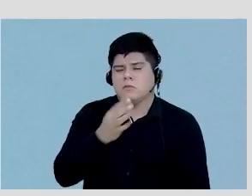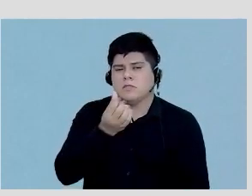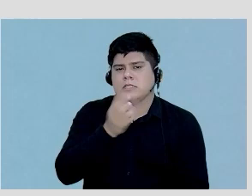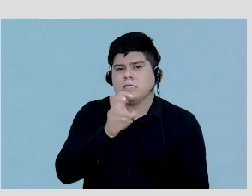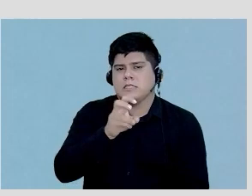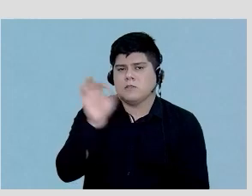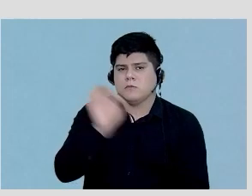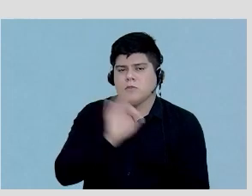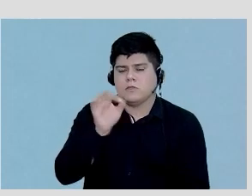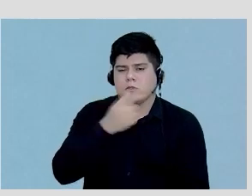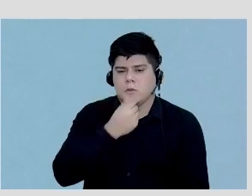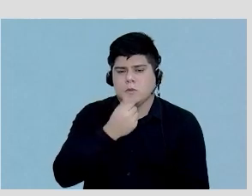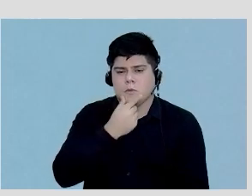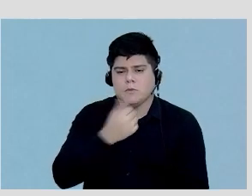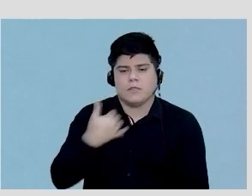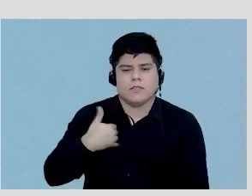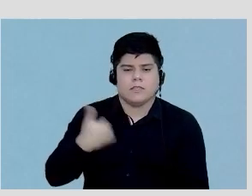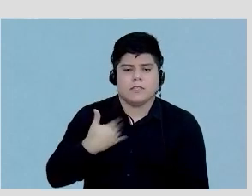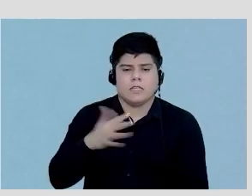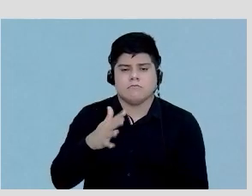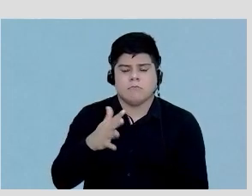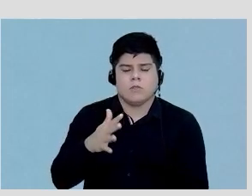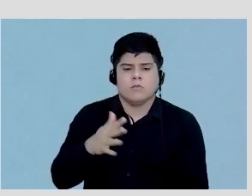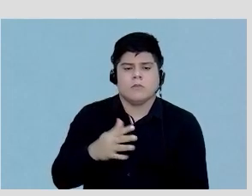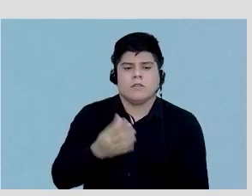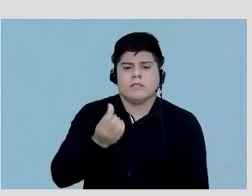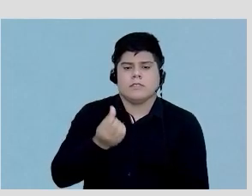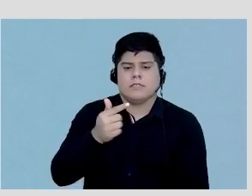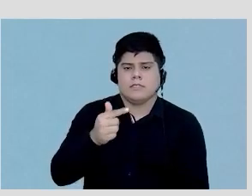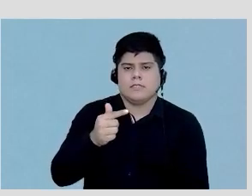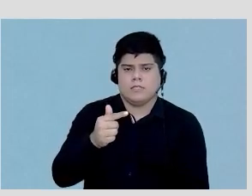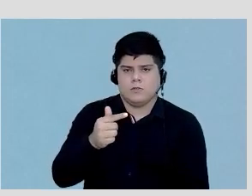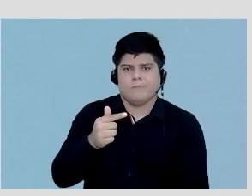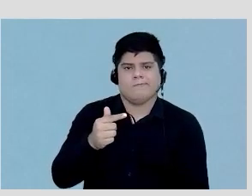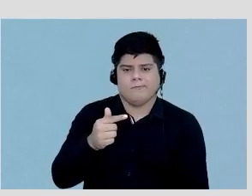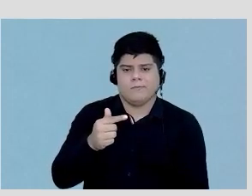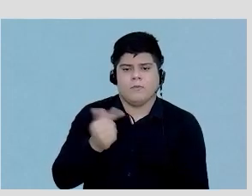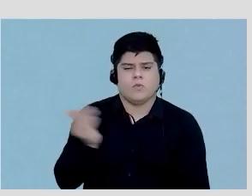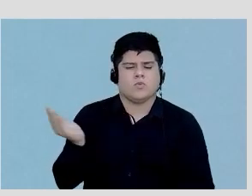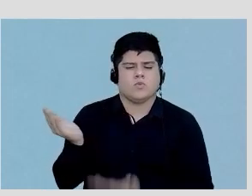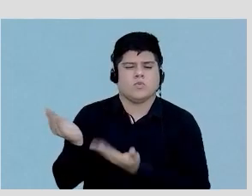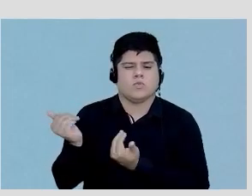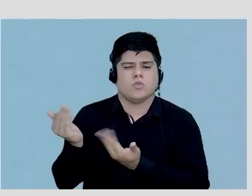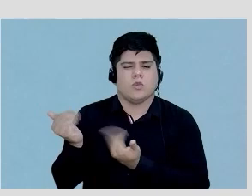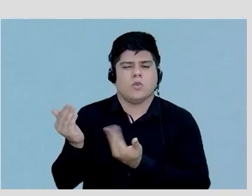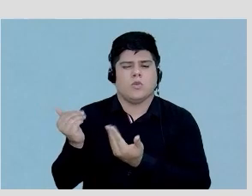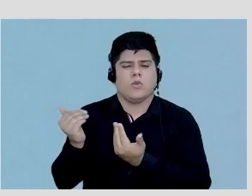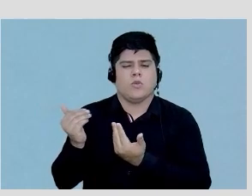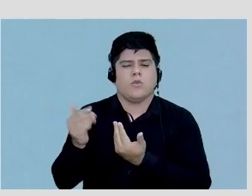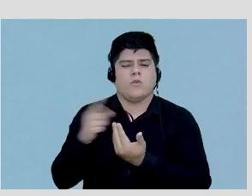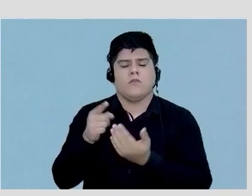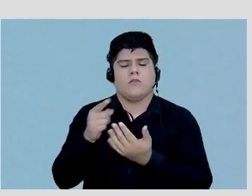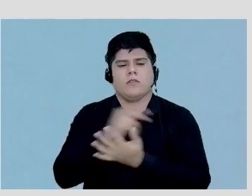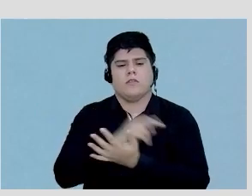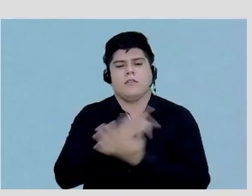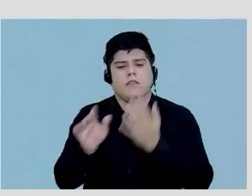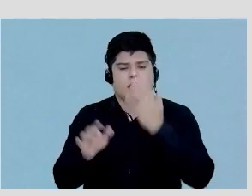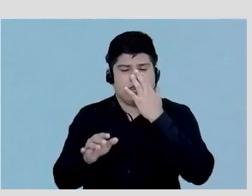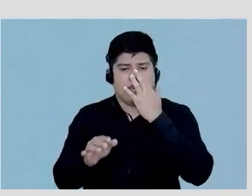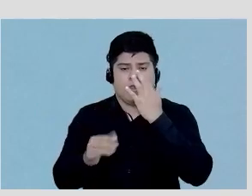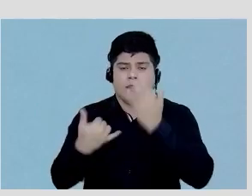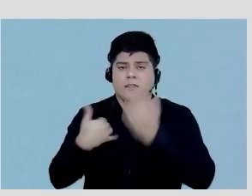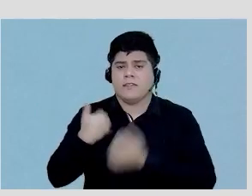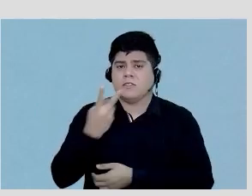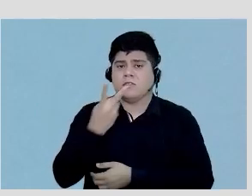homens, com uma idade média de 67 anos. O paciente mais jovem dessa série, um paciente de